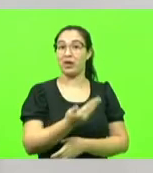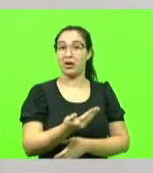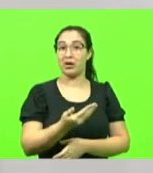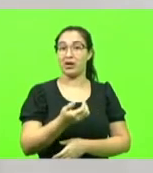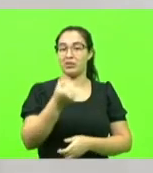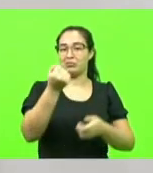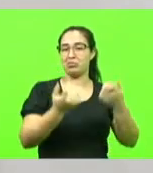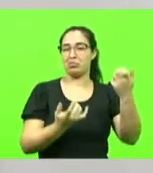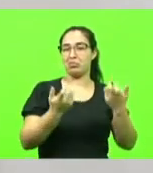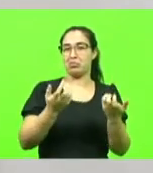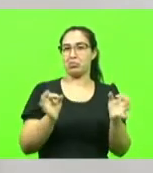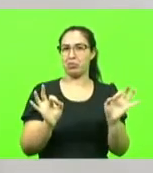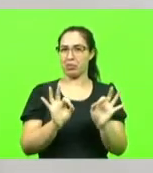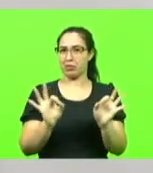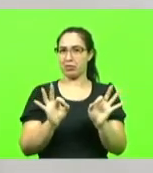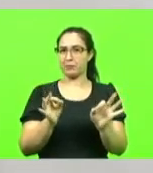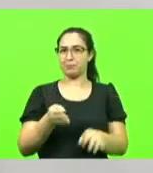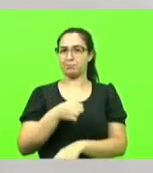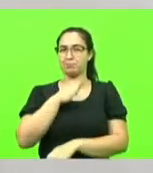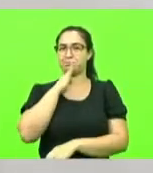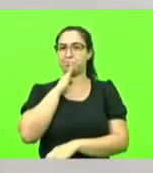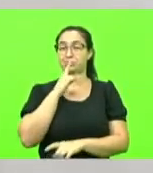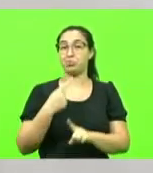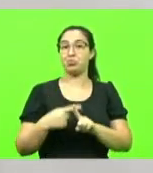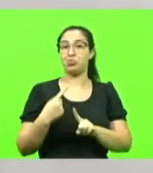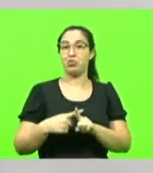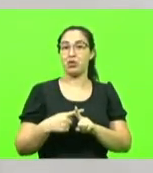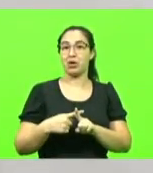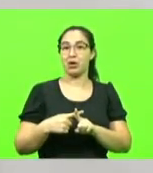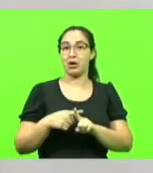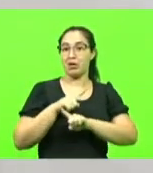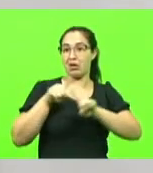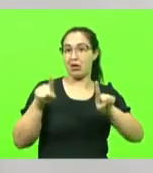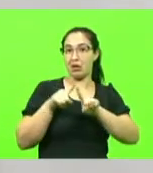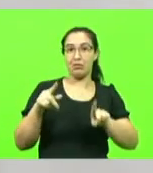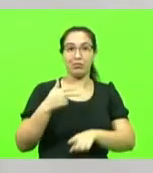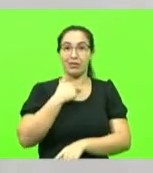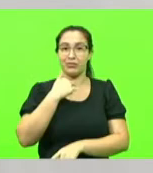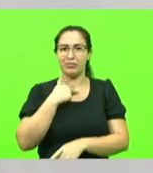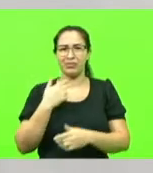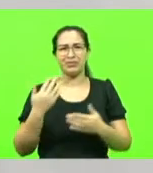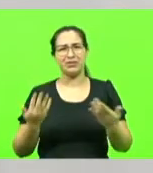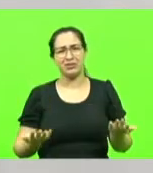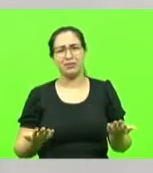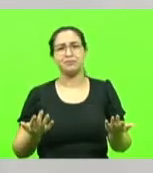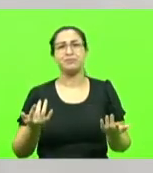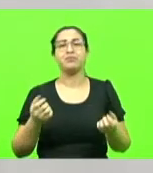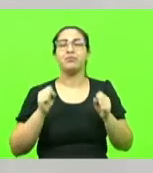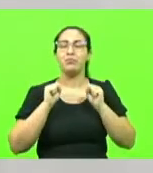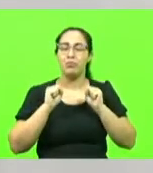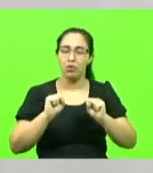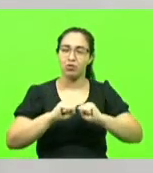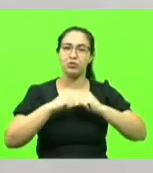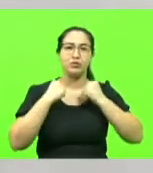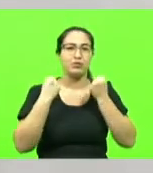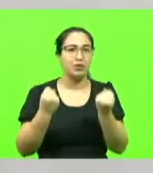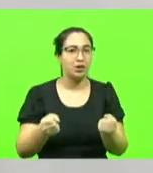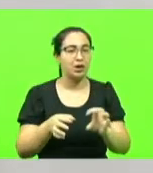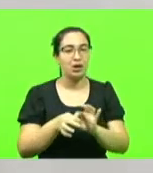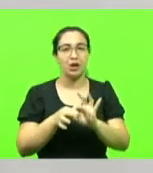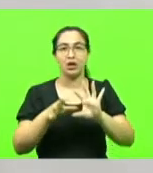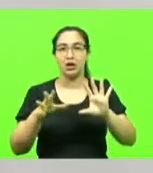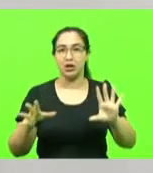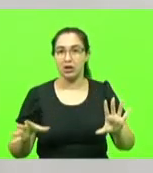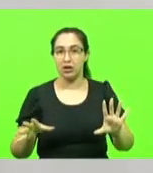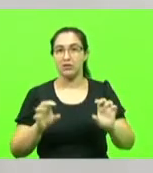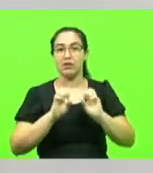afinal de contas, não pode falar mal do seu lado. Novamente, você pode defender quem você quiser, você pode ser do lado que você